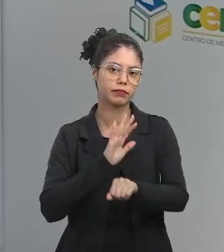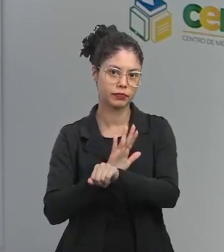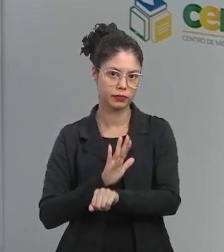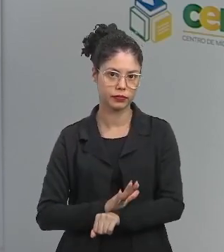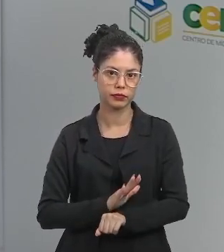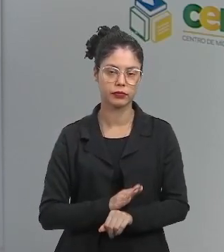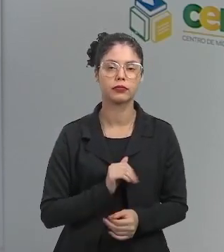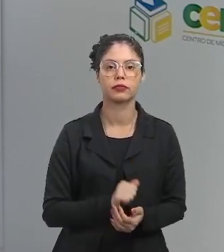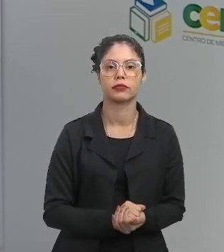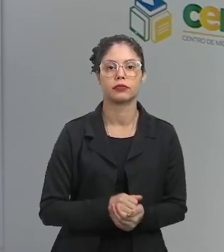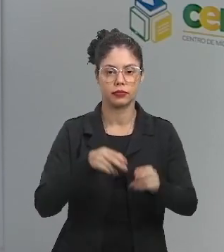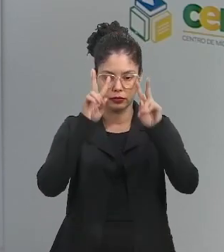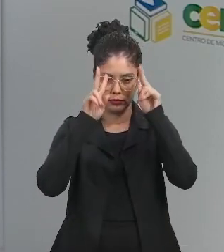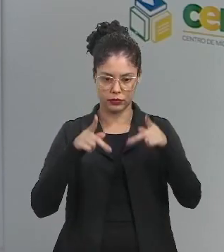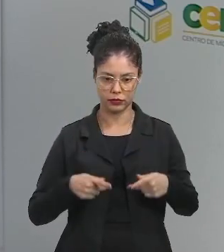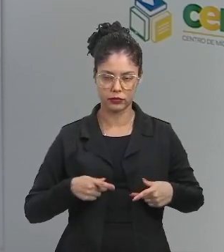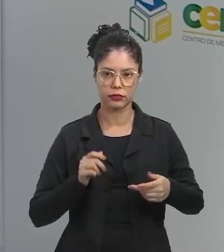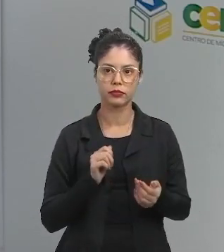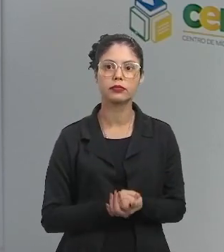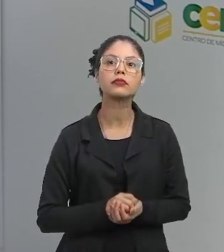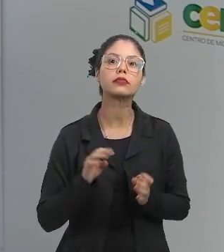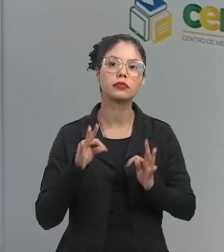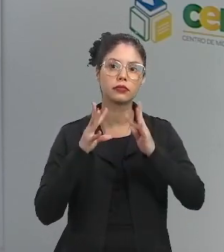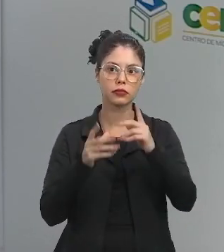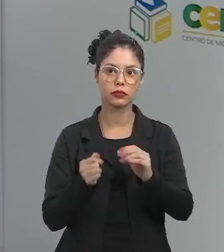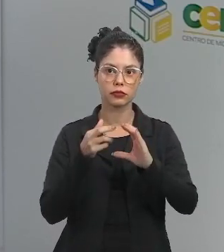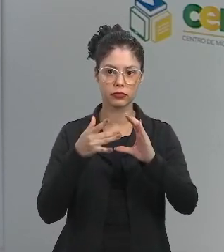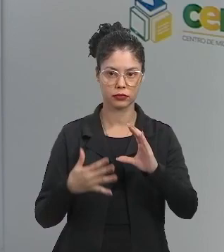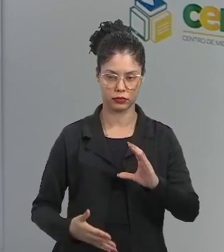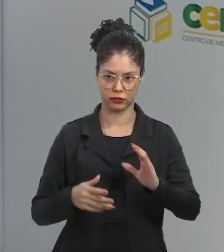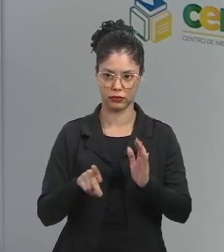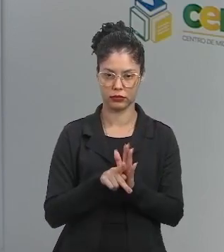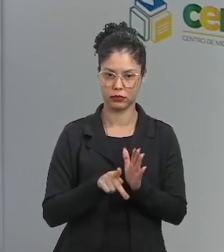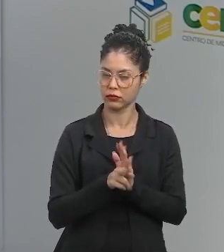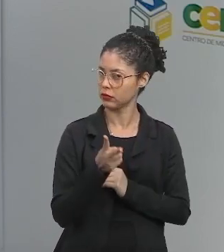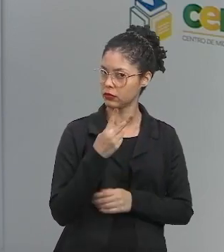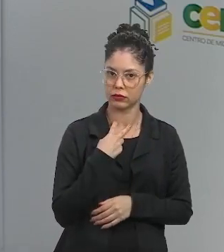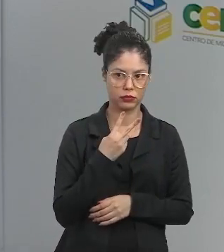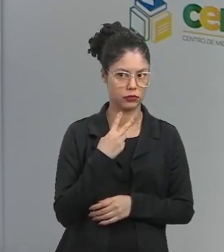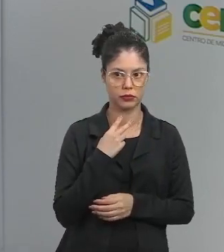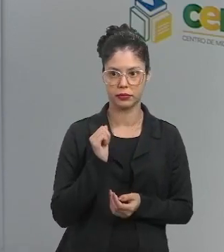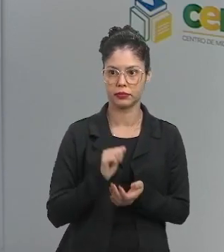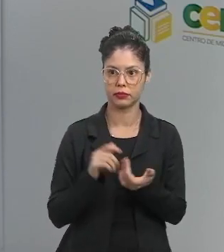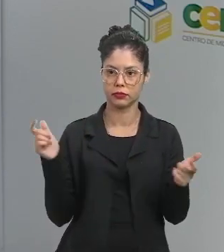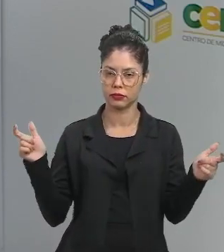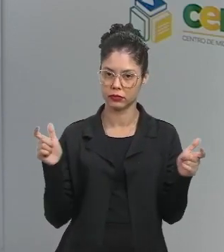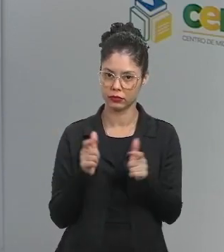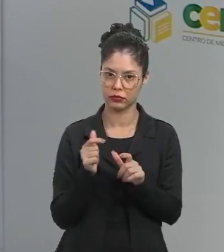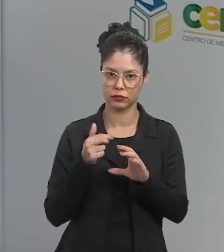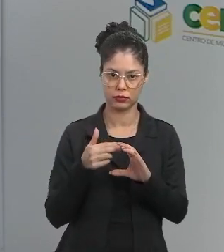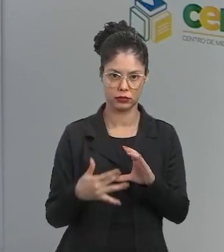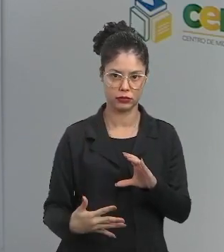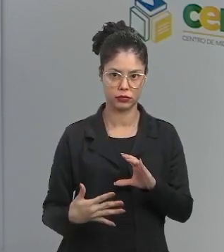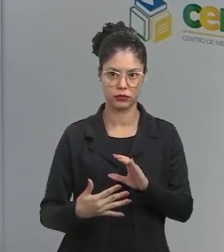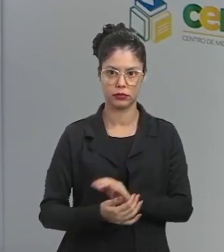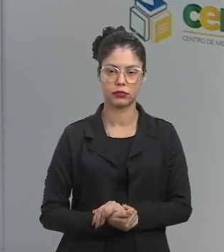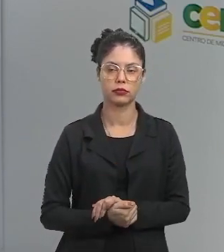humanidade. Mas todas as espécies devem continuar existindo. Nós não devemos diminuir as espécies.